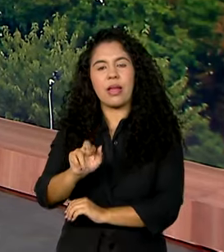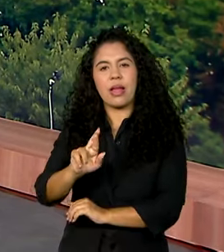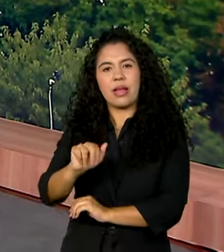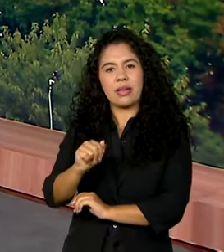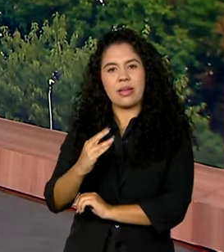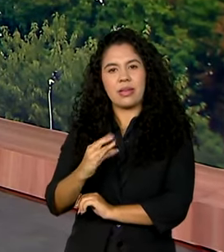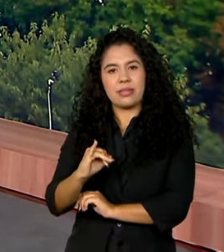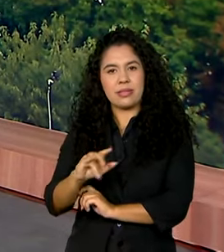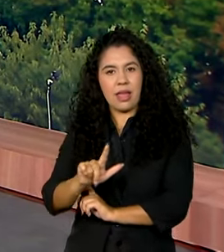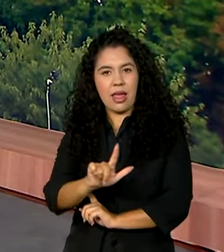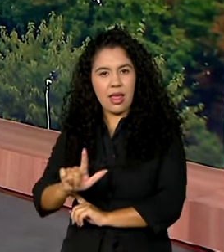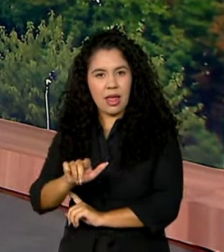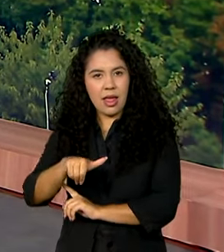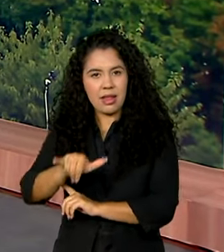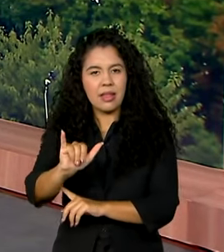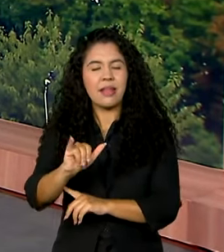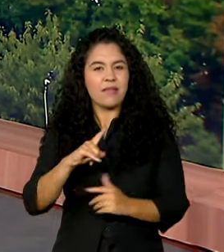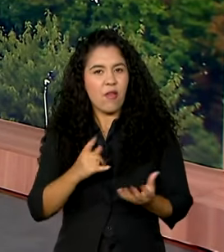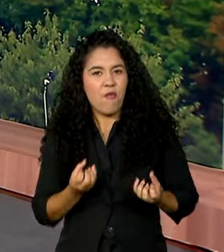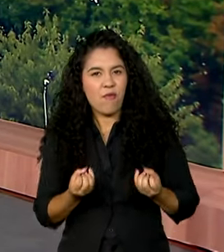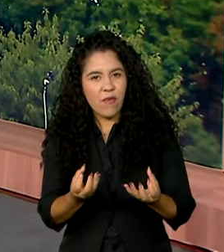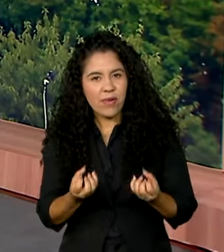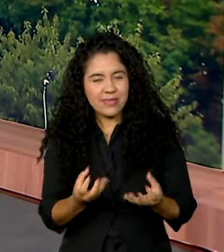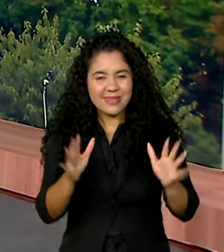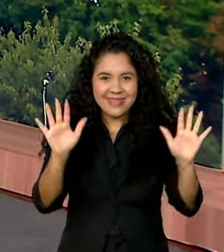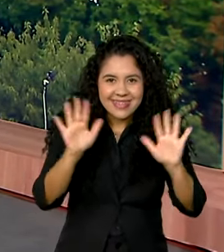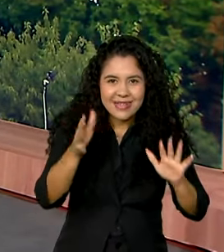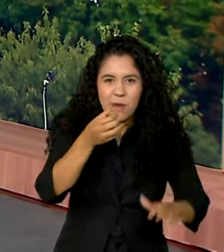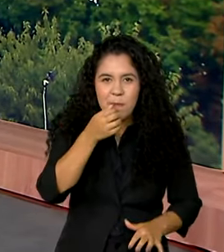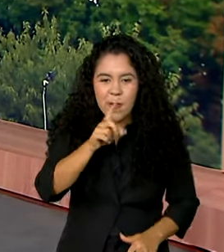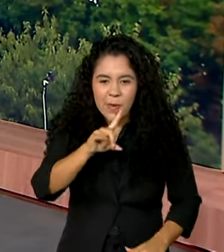as informações pra gente. Bom dia, Graciele.